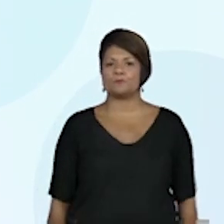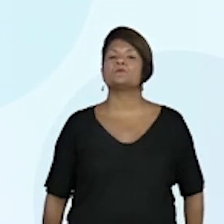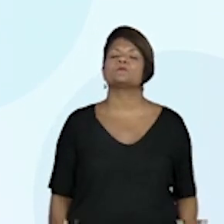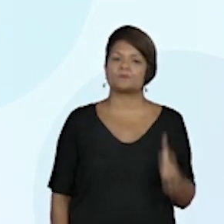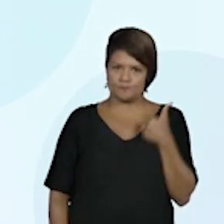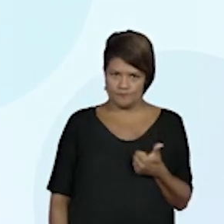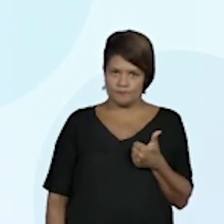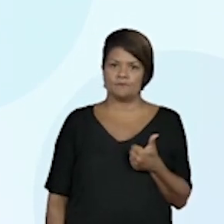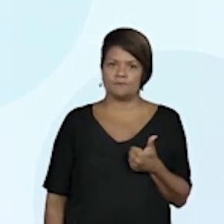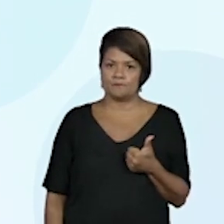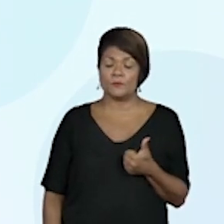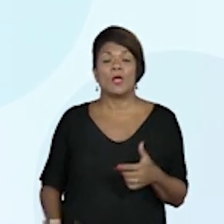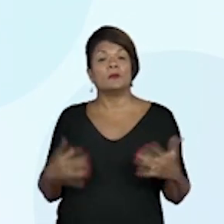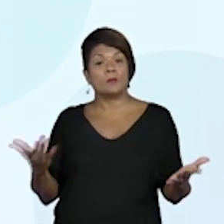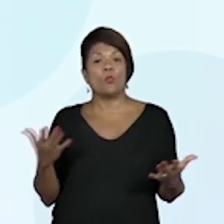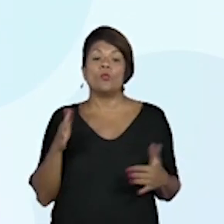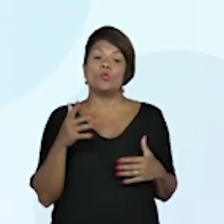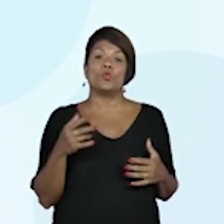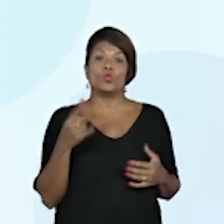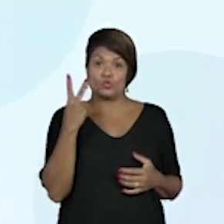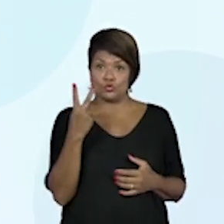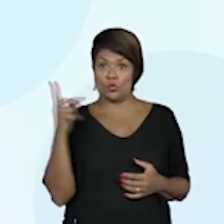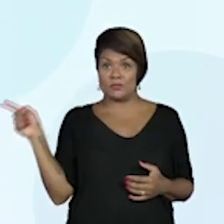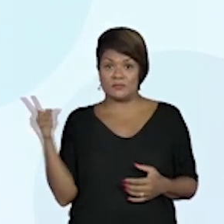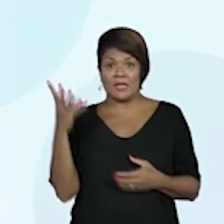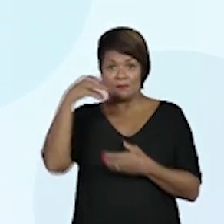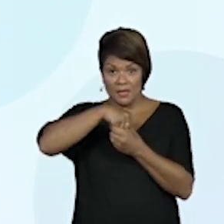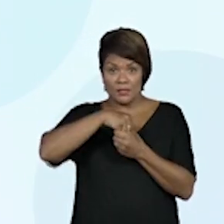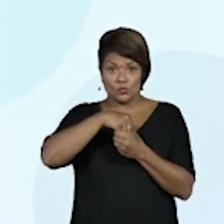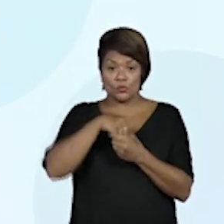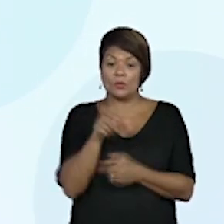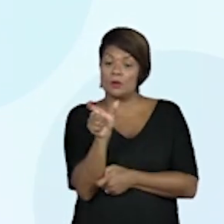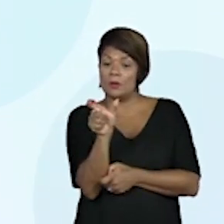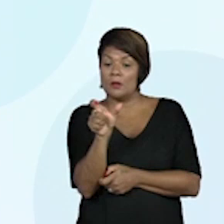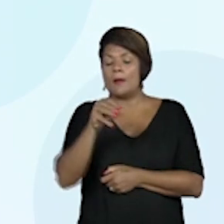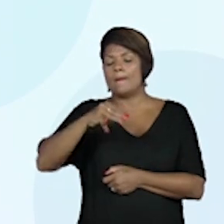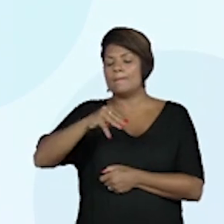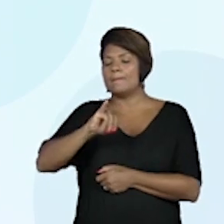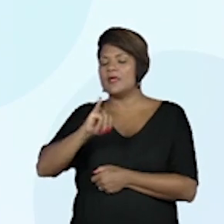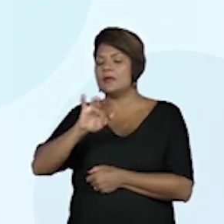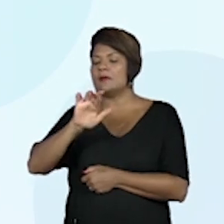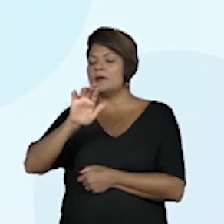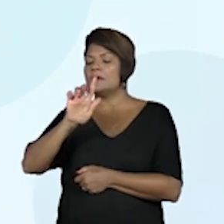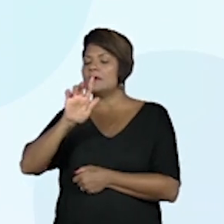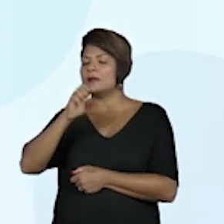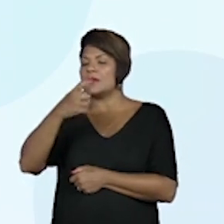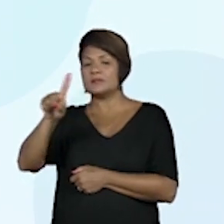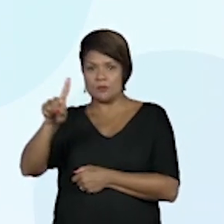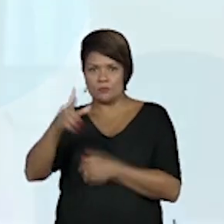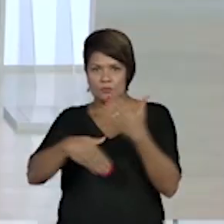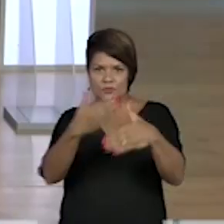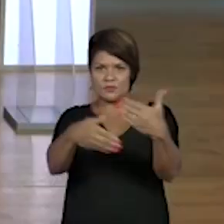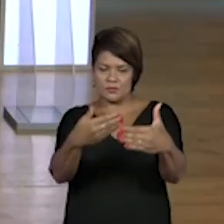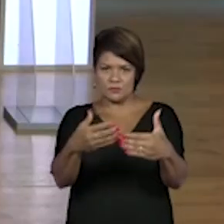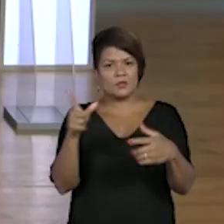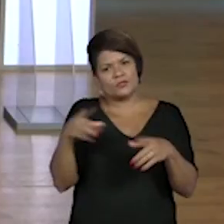tá bom? E os dois processos estão dentro do migração. Do processo migratório. Ficou claro?